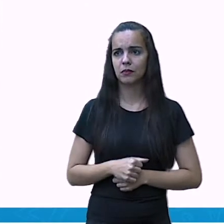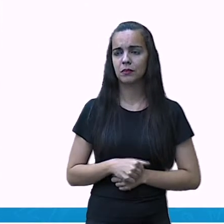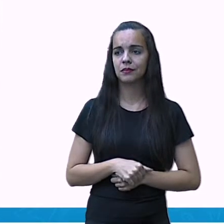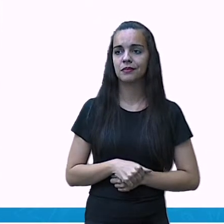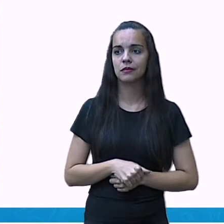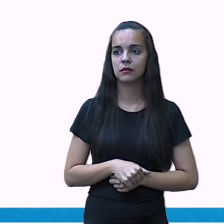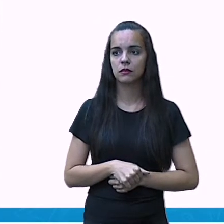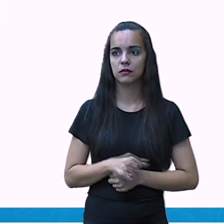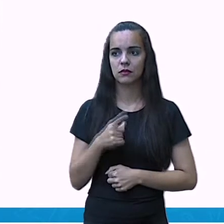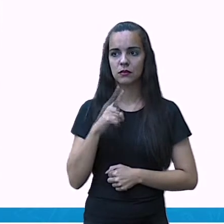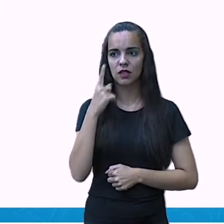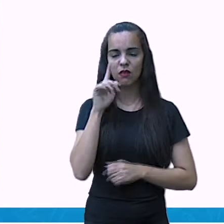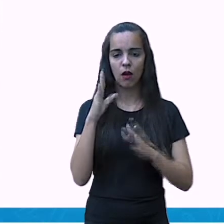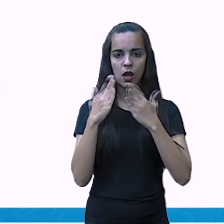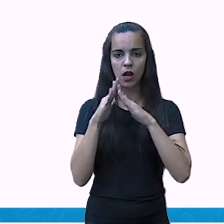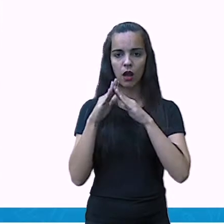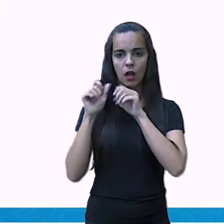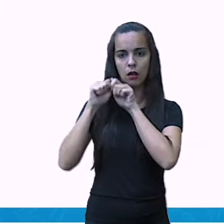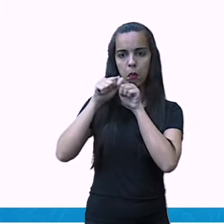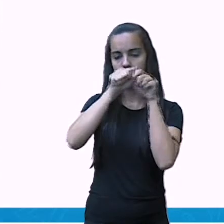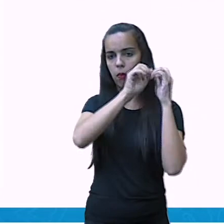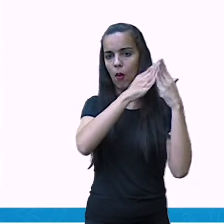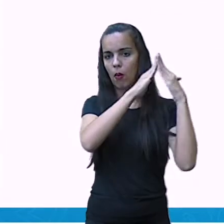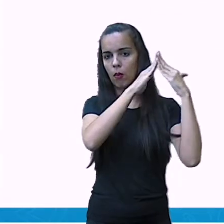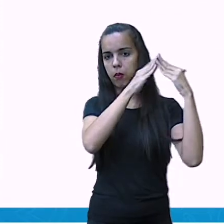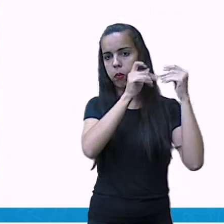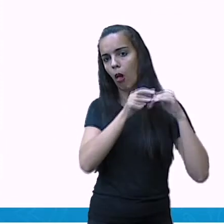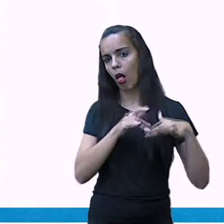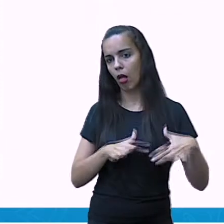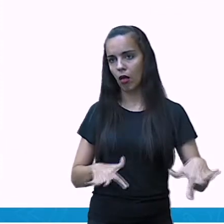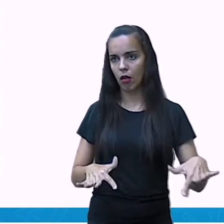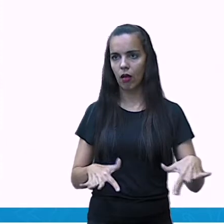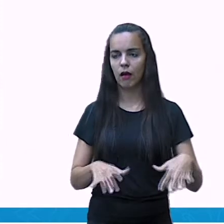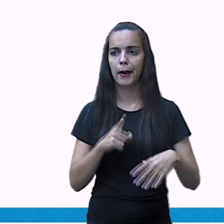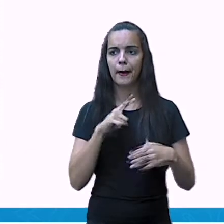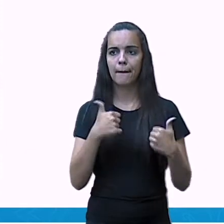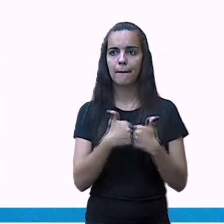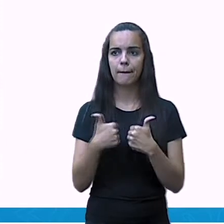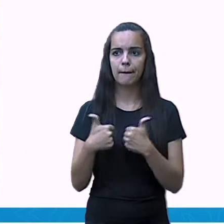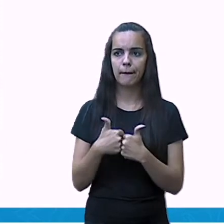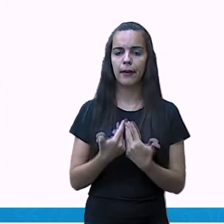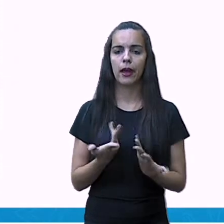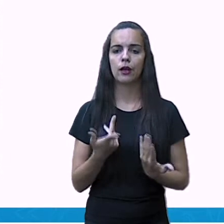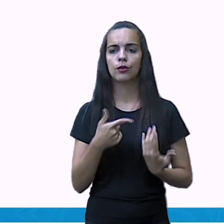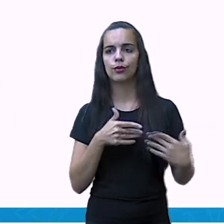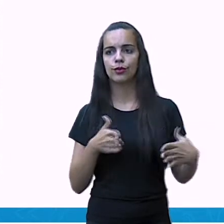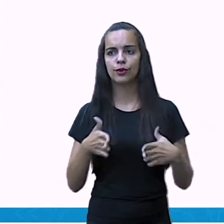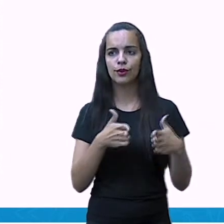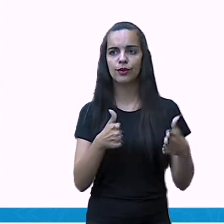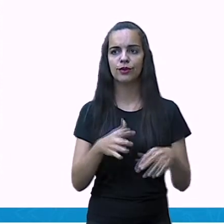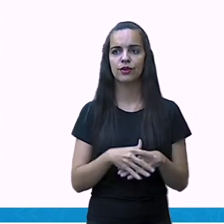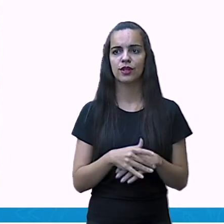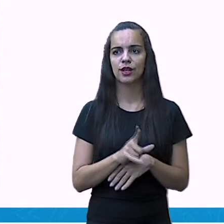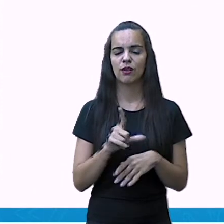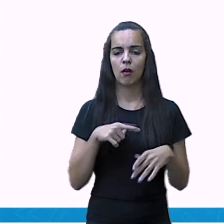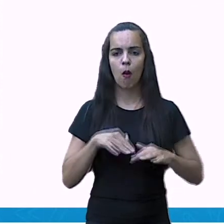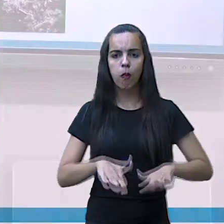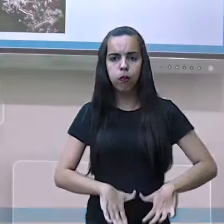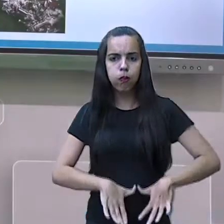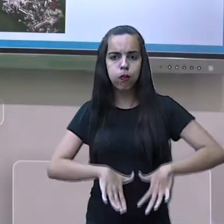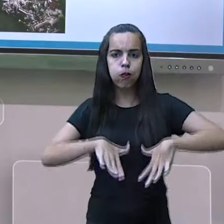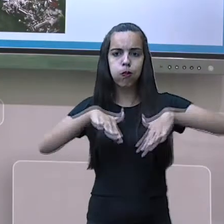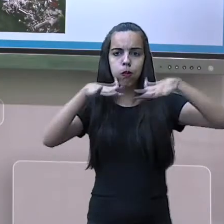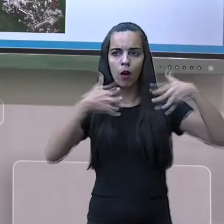pode vir desmoronar as cheias do rio,